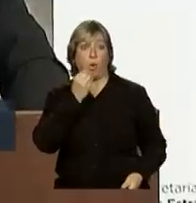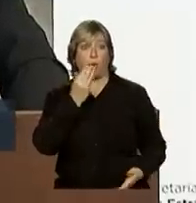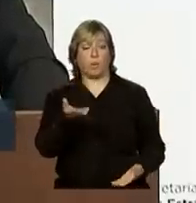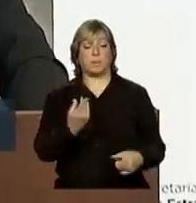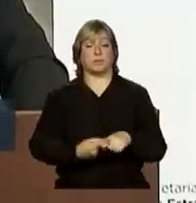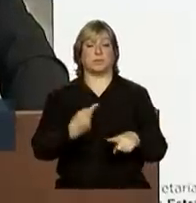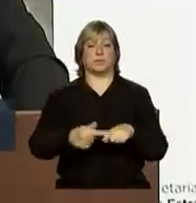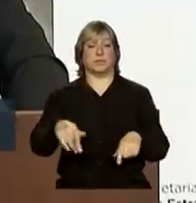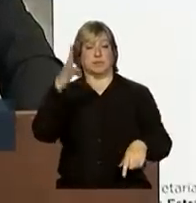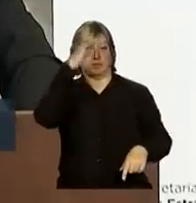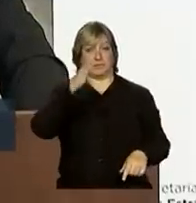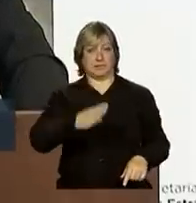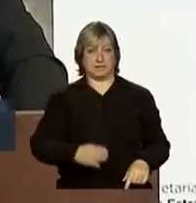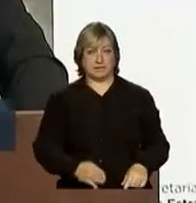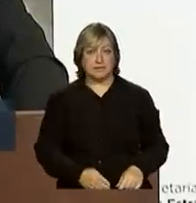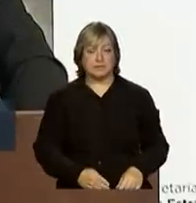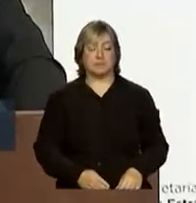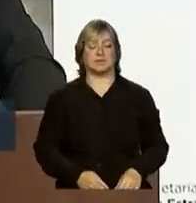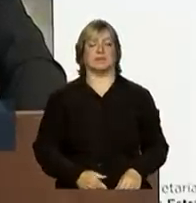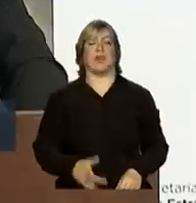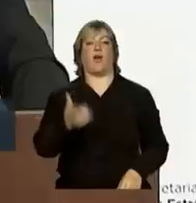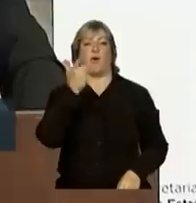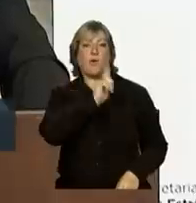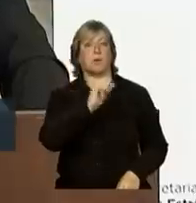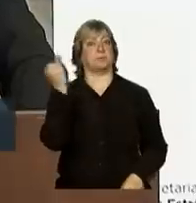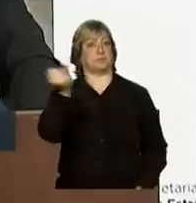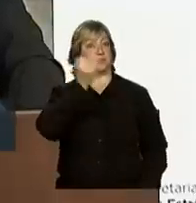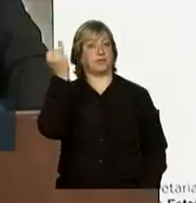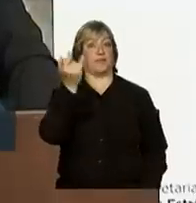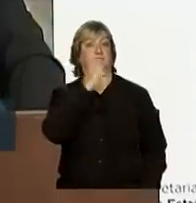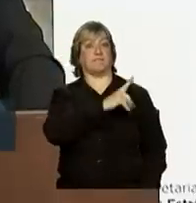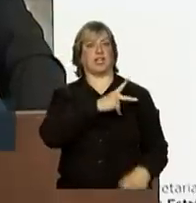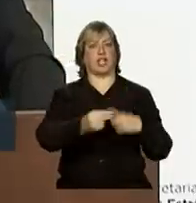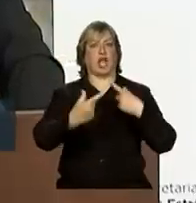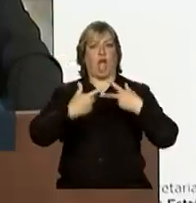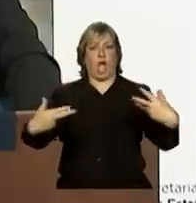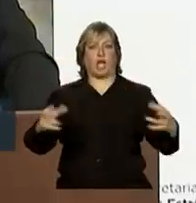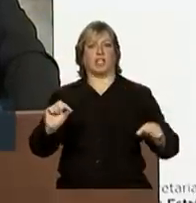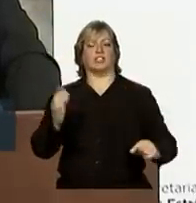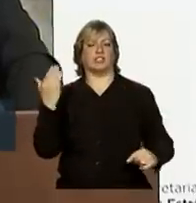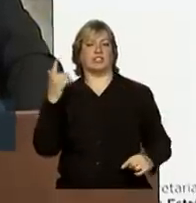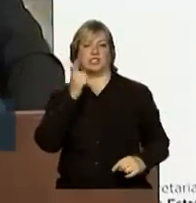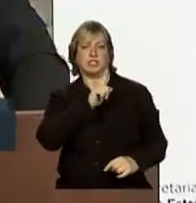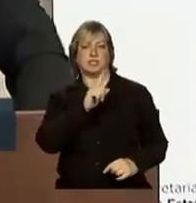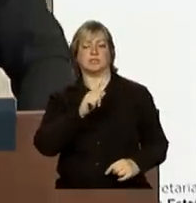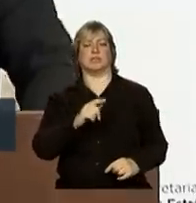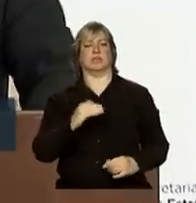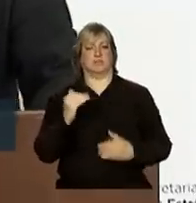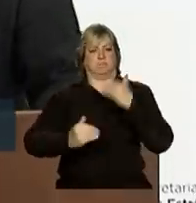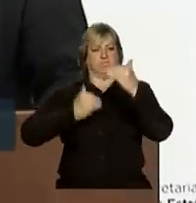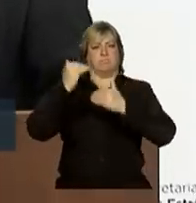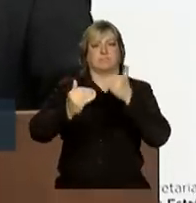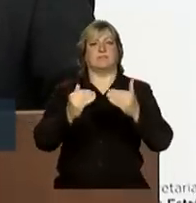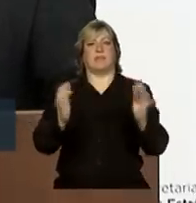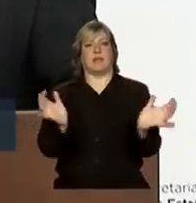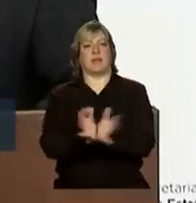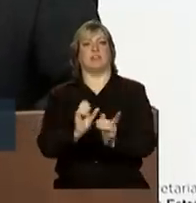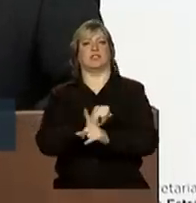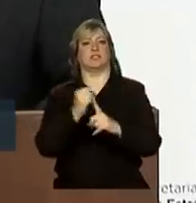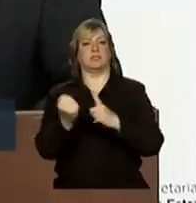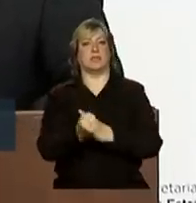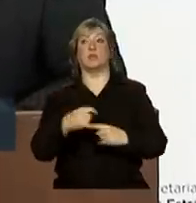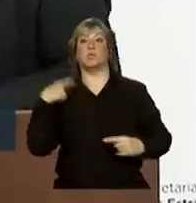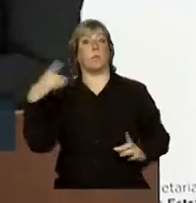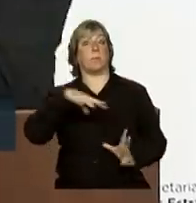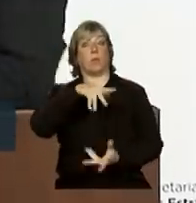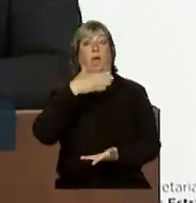O Brasil obteve, nos últimos tempos, importantes vitórias e superou desafios no campo social que encantou e encanta